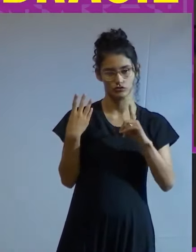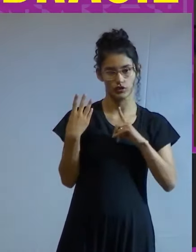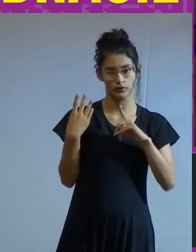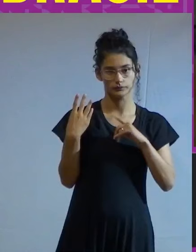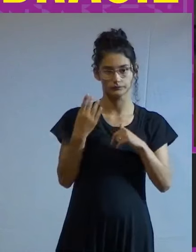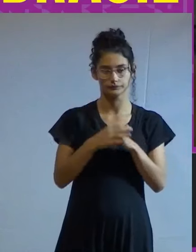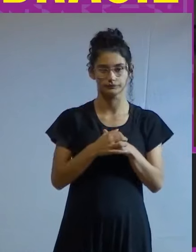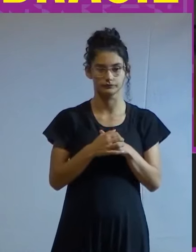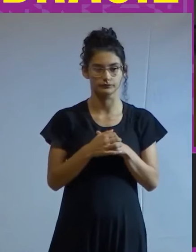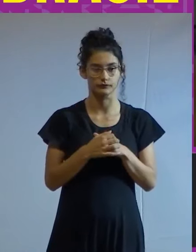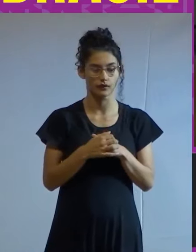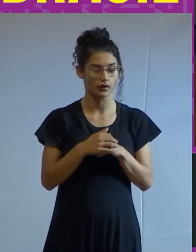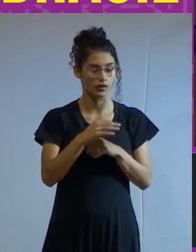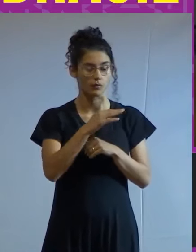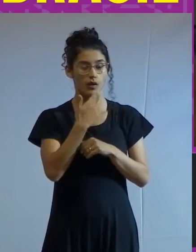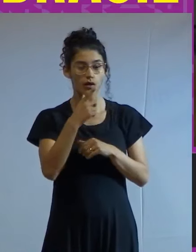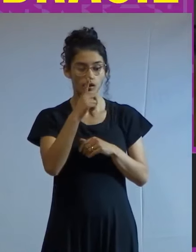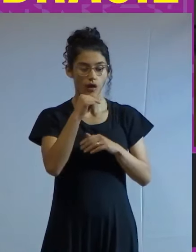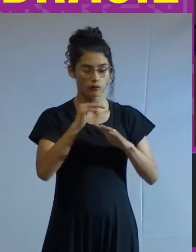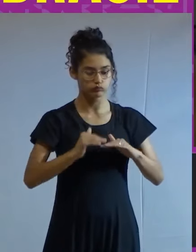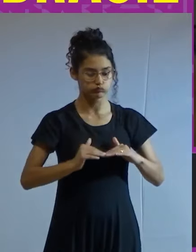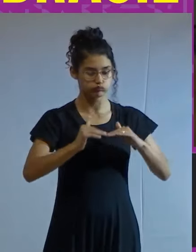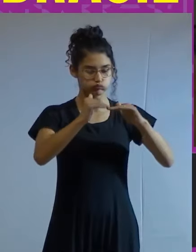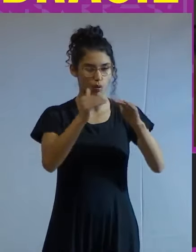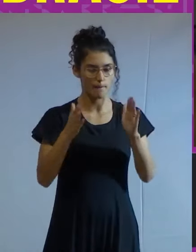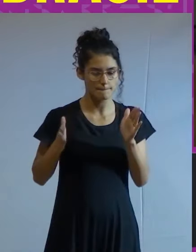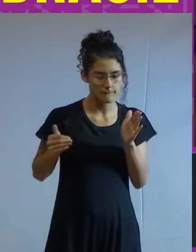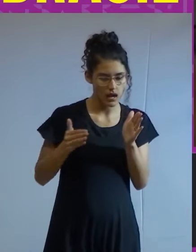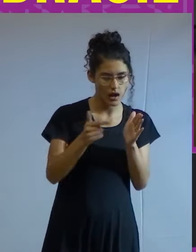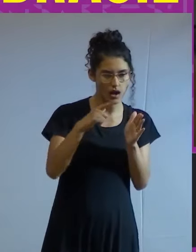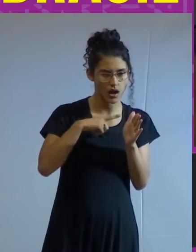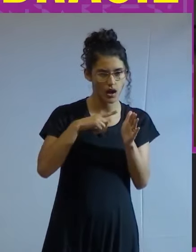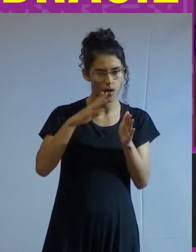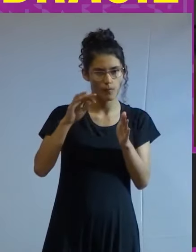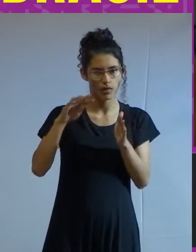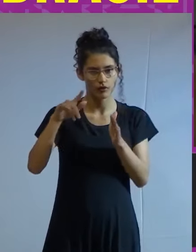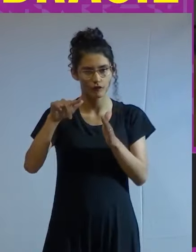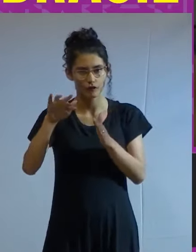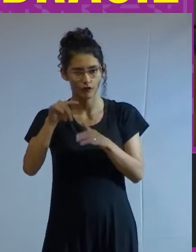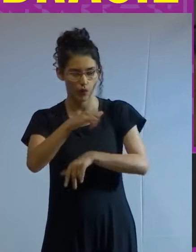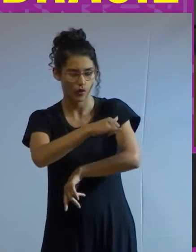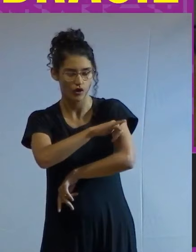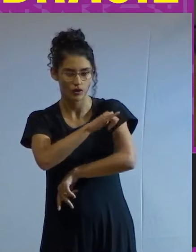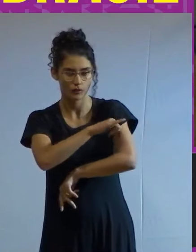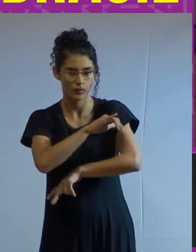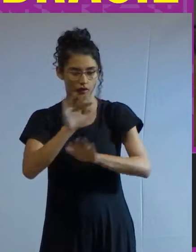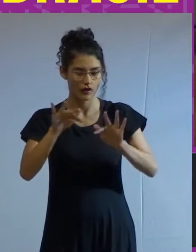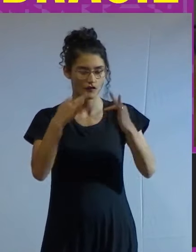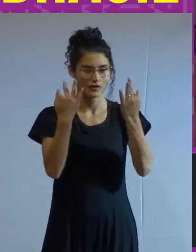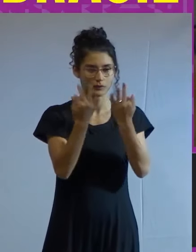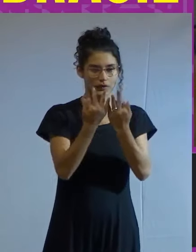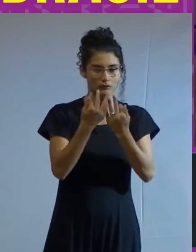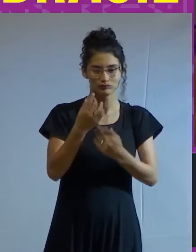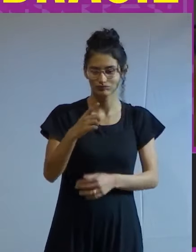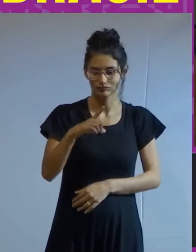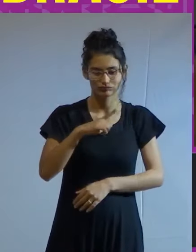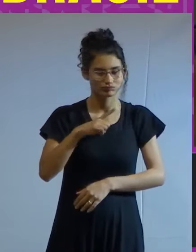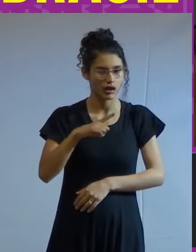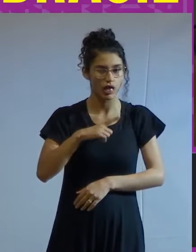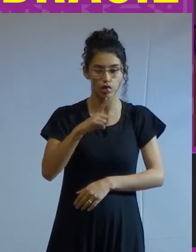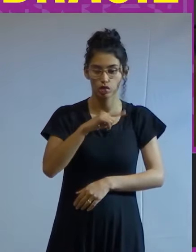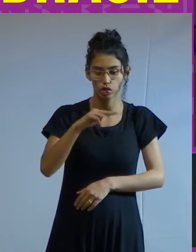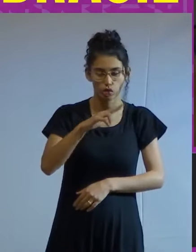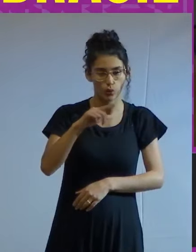genitor morrer afogado numa pescaria em Botafogo, deixando a família em apuros por nunca ter tido emprego